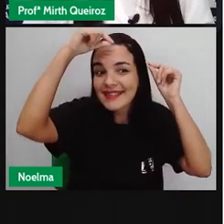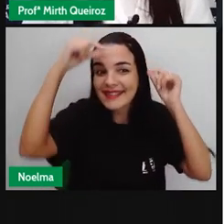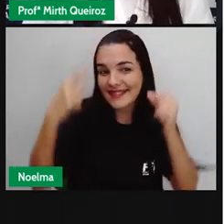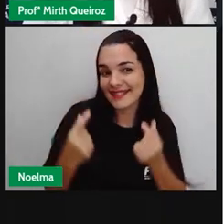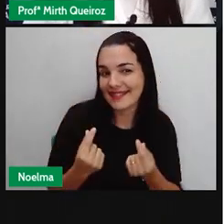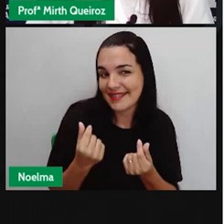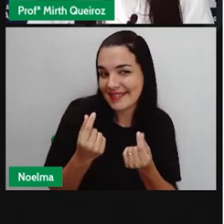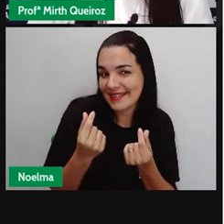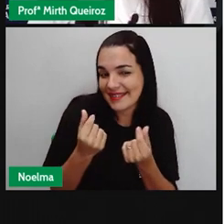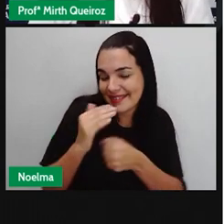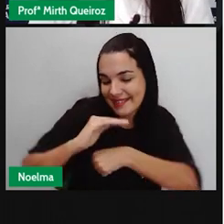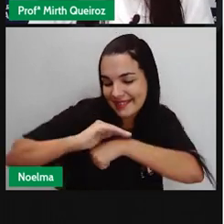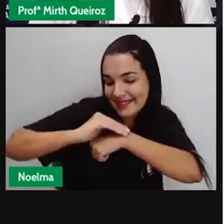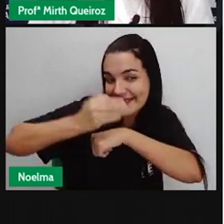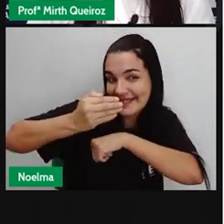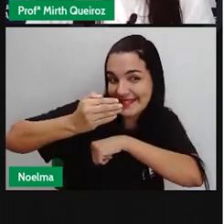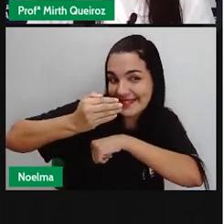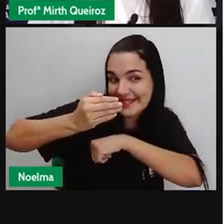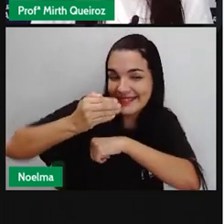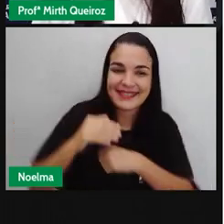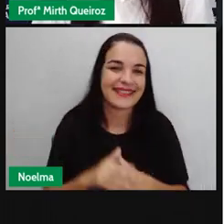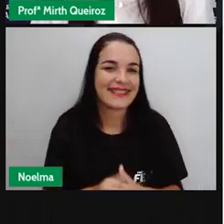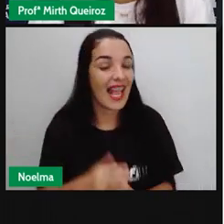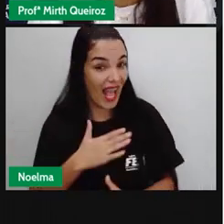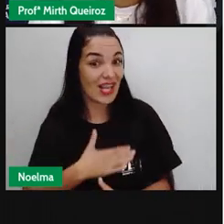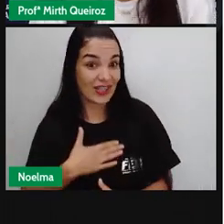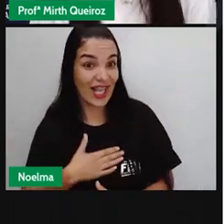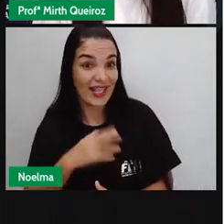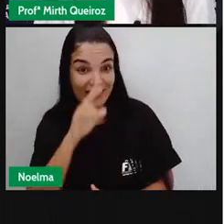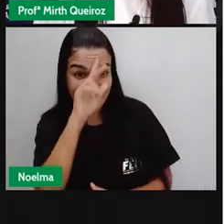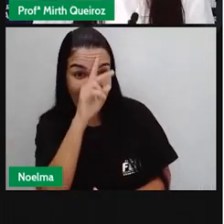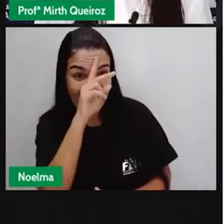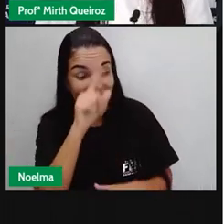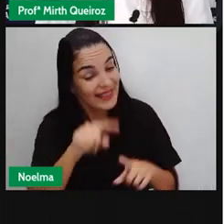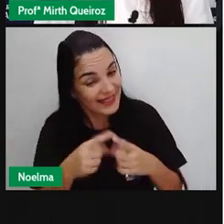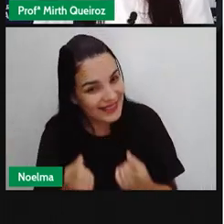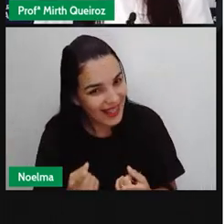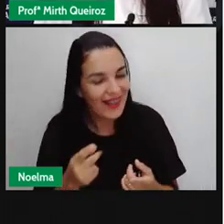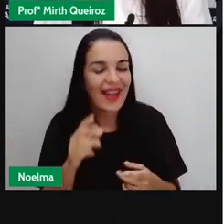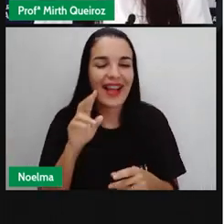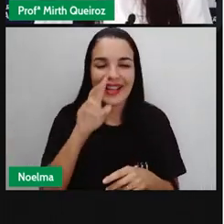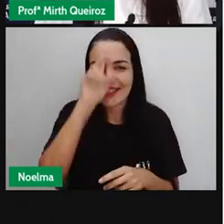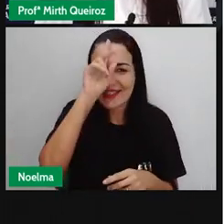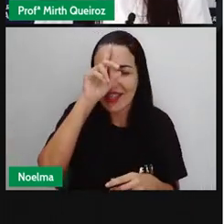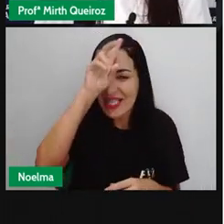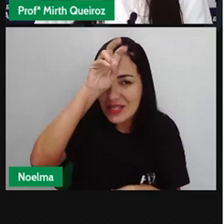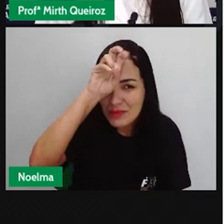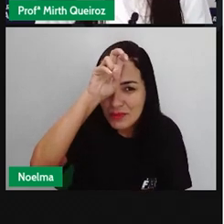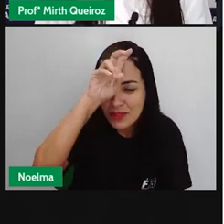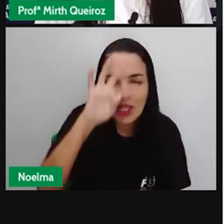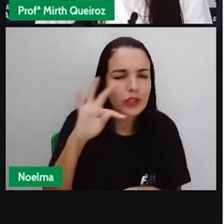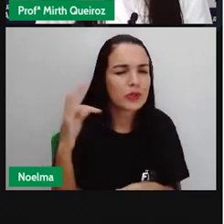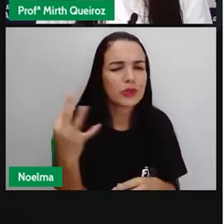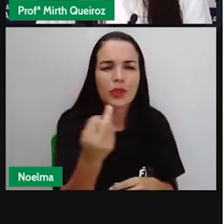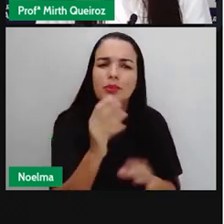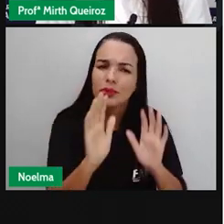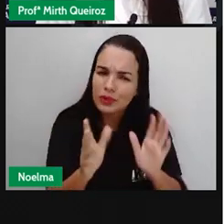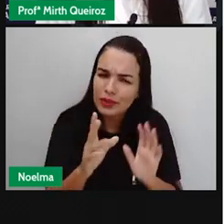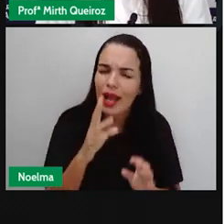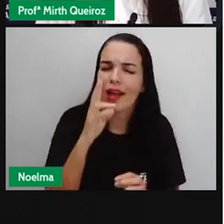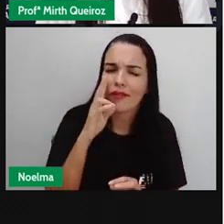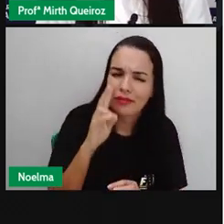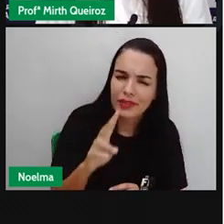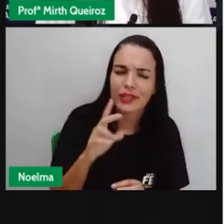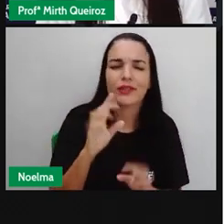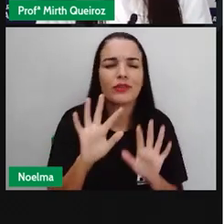dinheiro na caixinha? Gostaram da história? A história da dona Baratinha é uma muito conhecida, acredito que vocês já